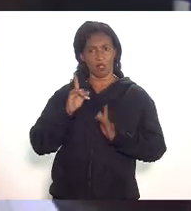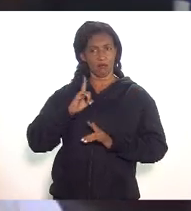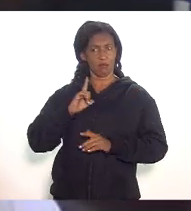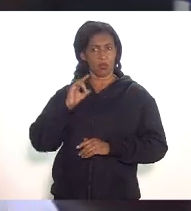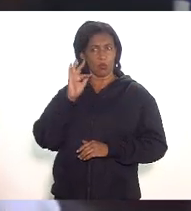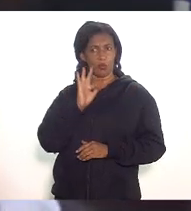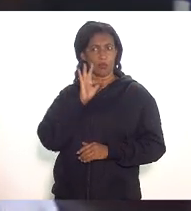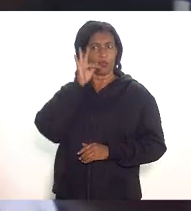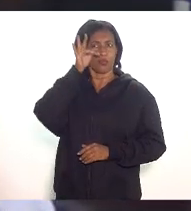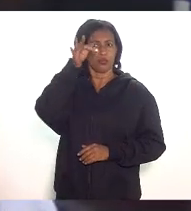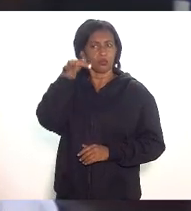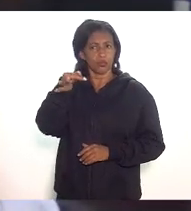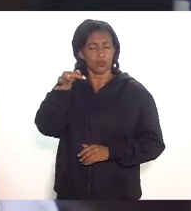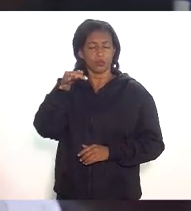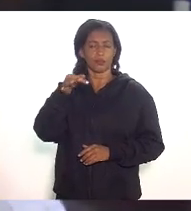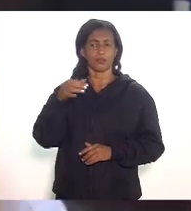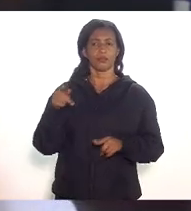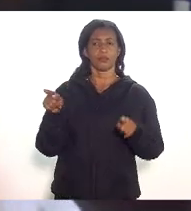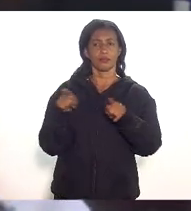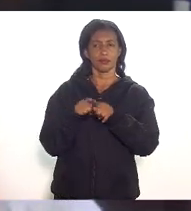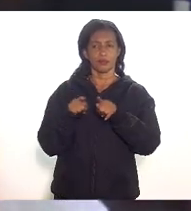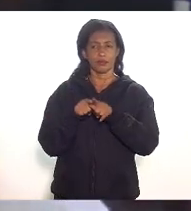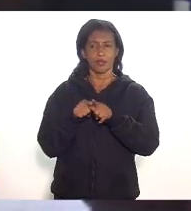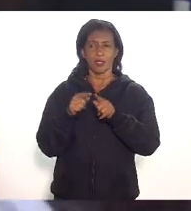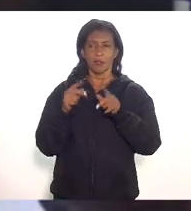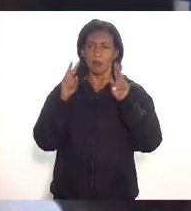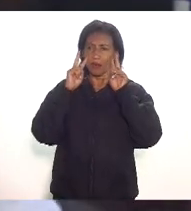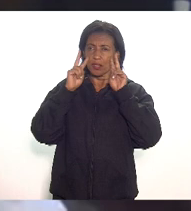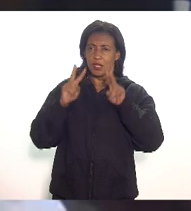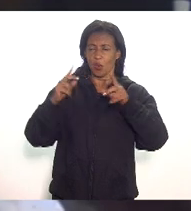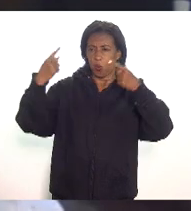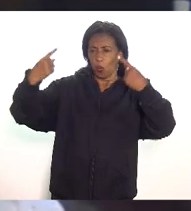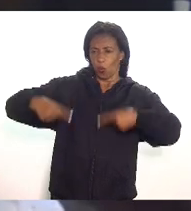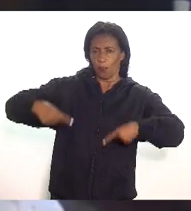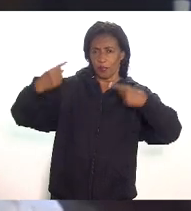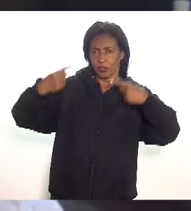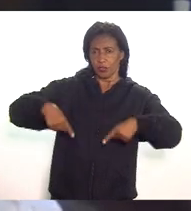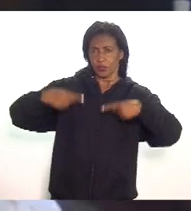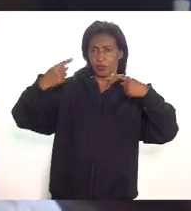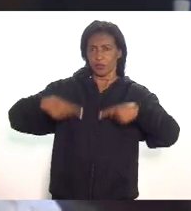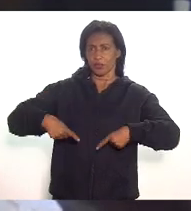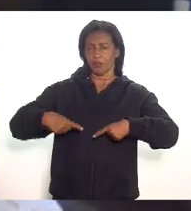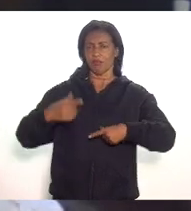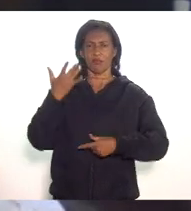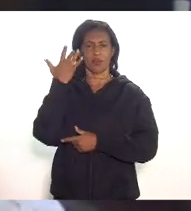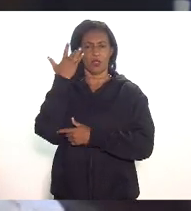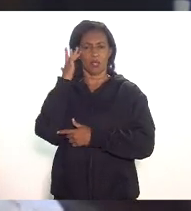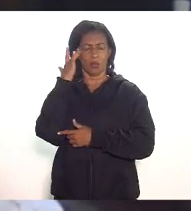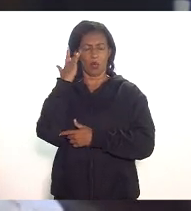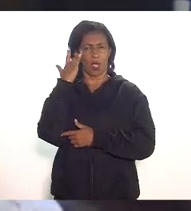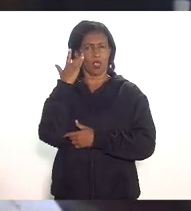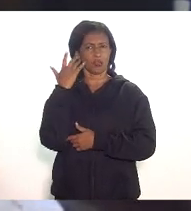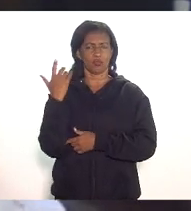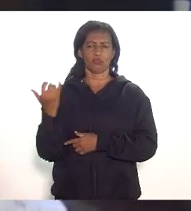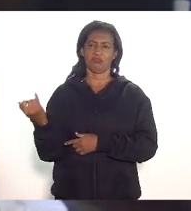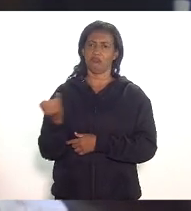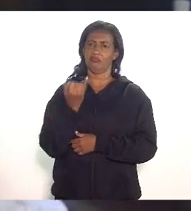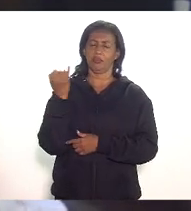até mesmo para você ter uma isonomia e uma competitividade eu acho que seria o ideal